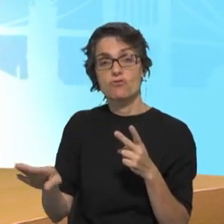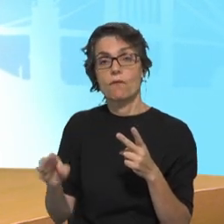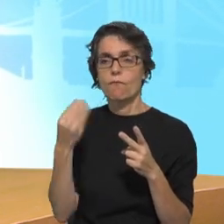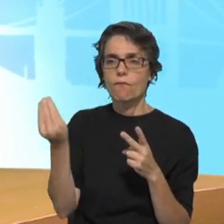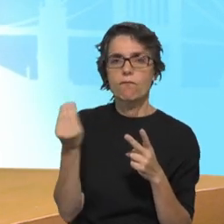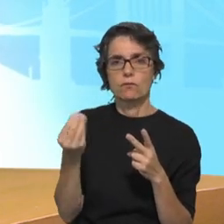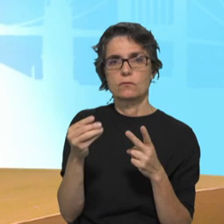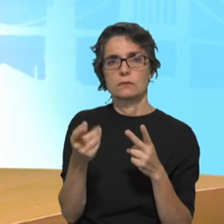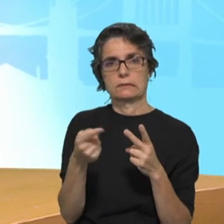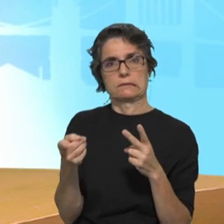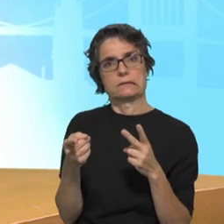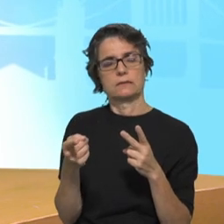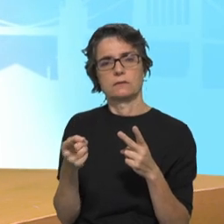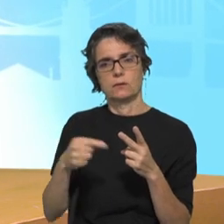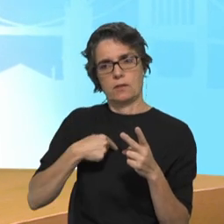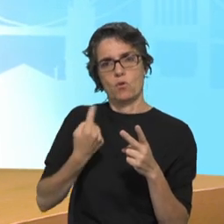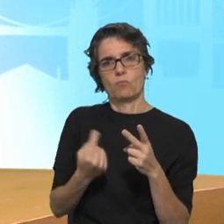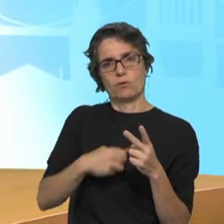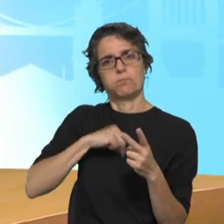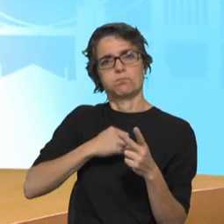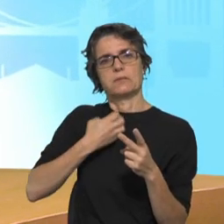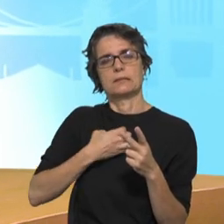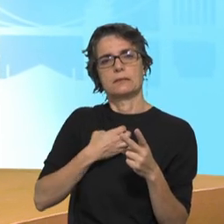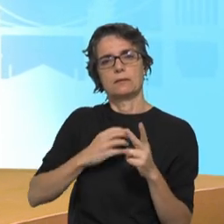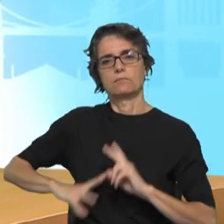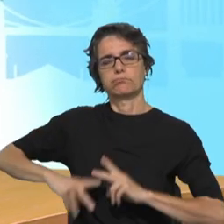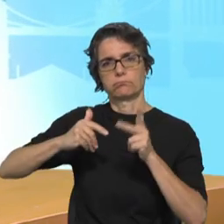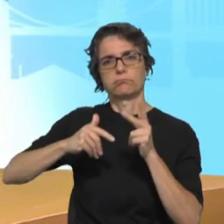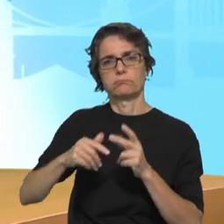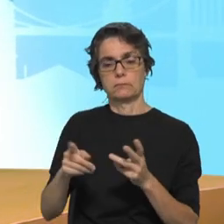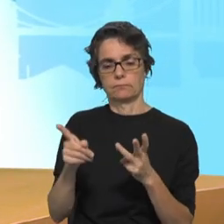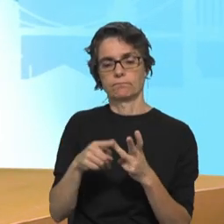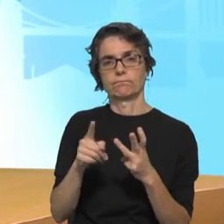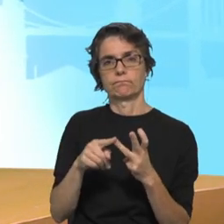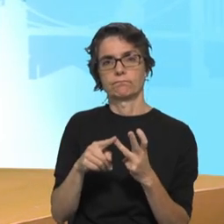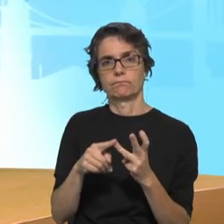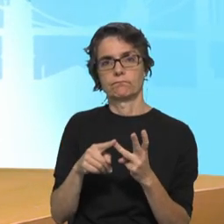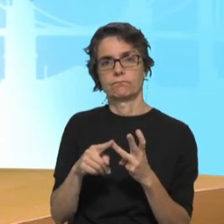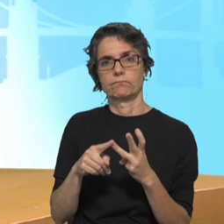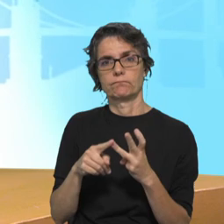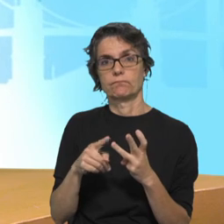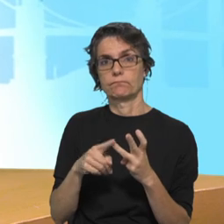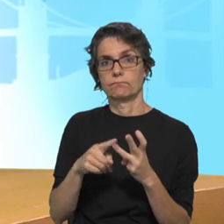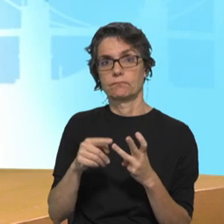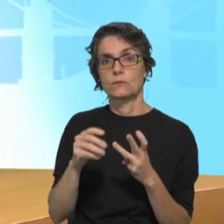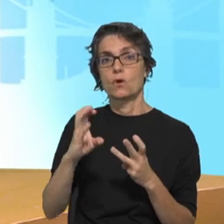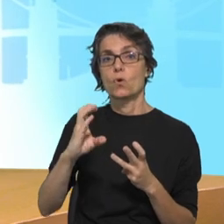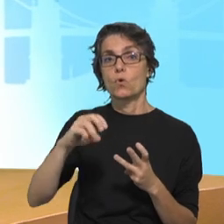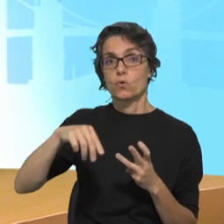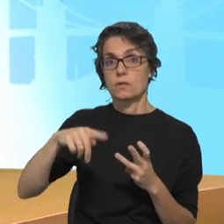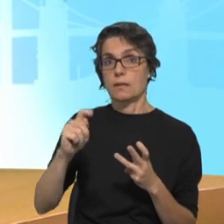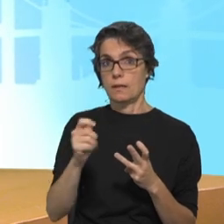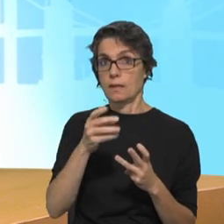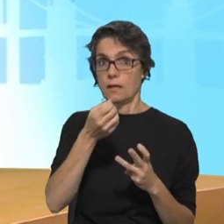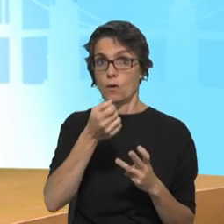os protagonistas do seu próprio desenvolvimento. E em terceiro lugar eu acho que o CNE como o Paulo dizia há